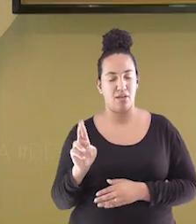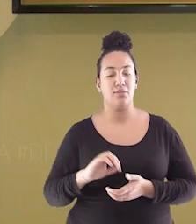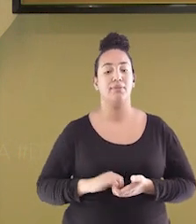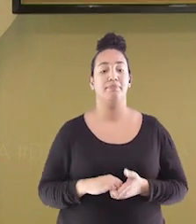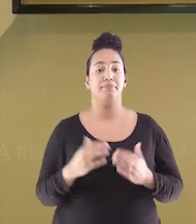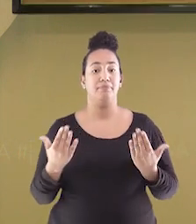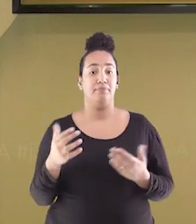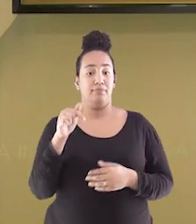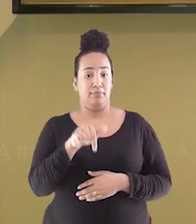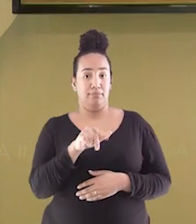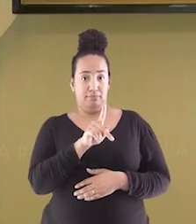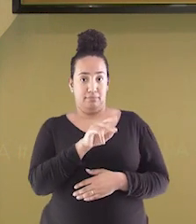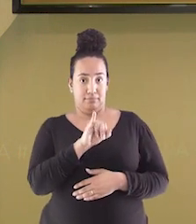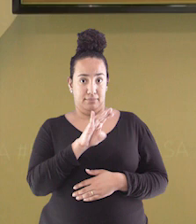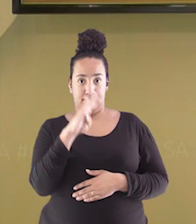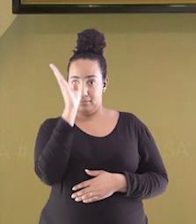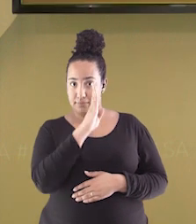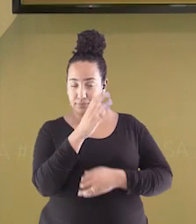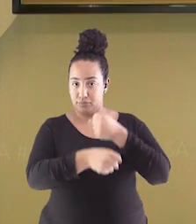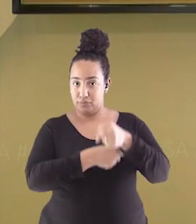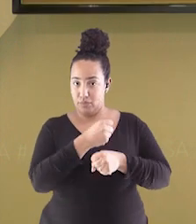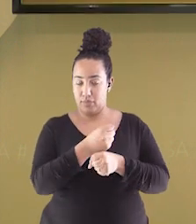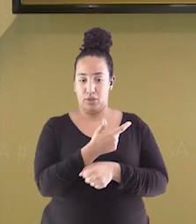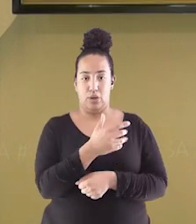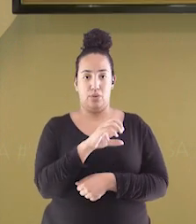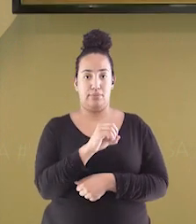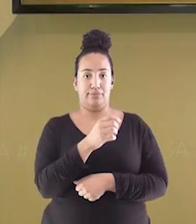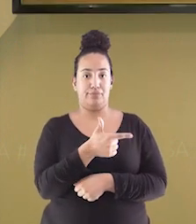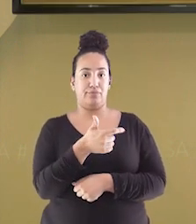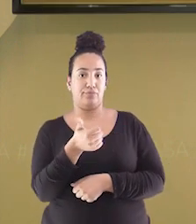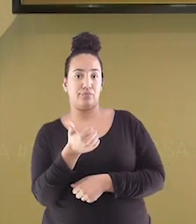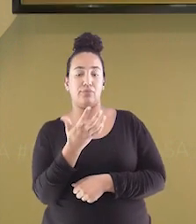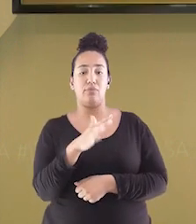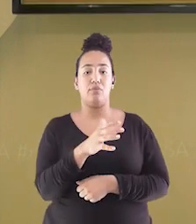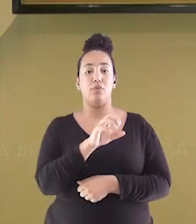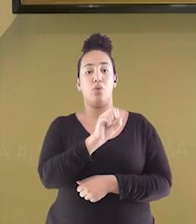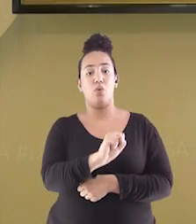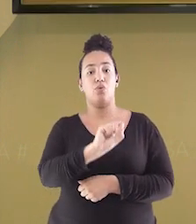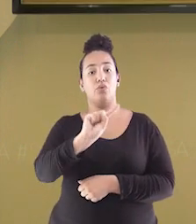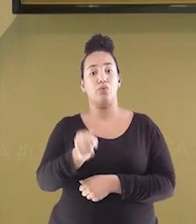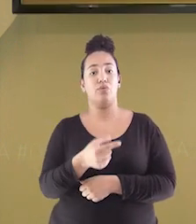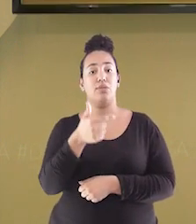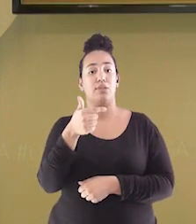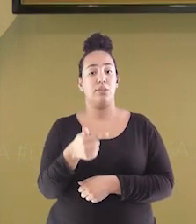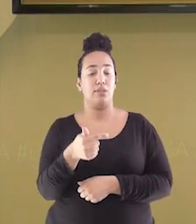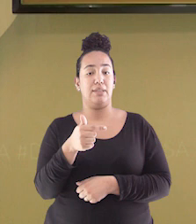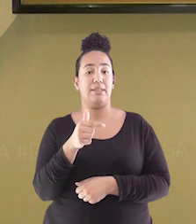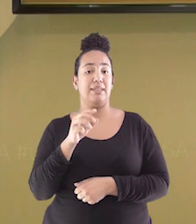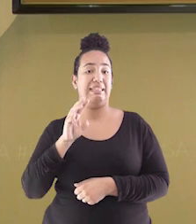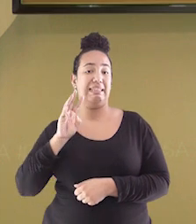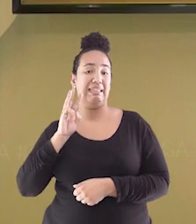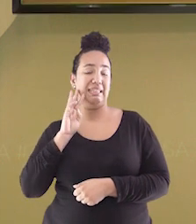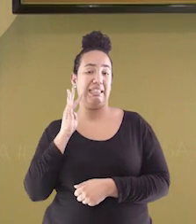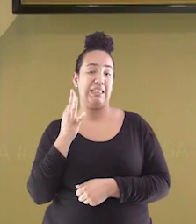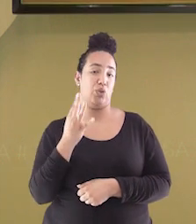O PIB do Brasil em 2021, por exemplo, foi de R$ 8,7